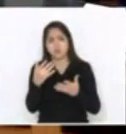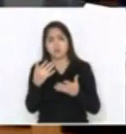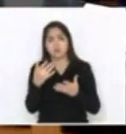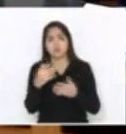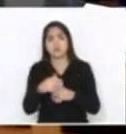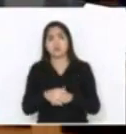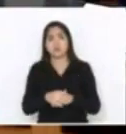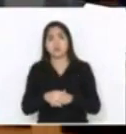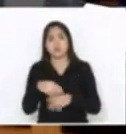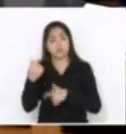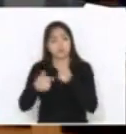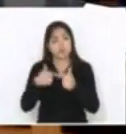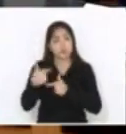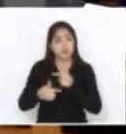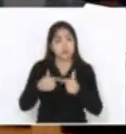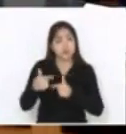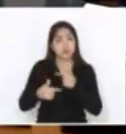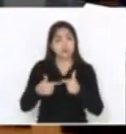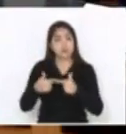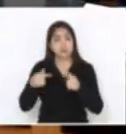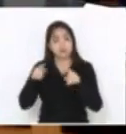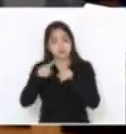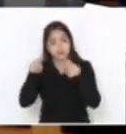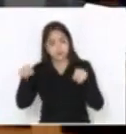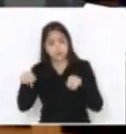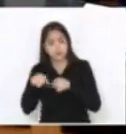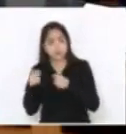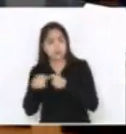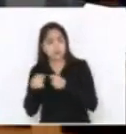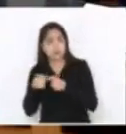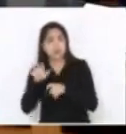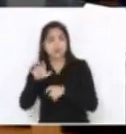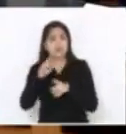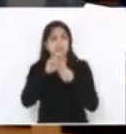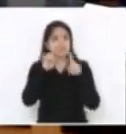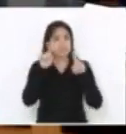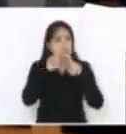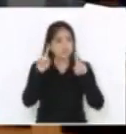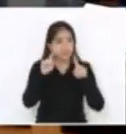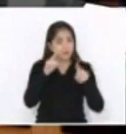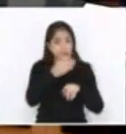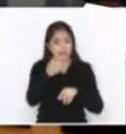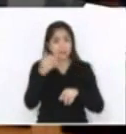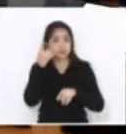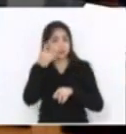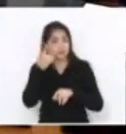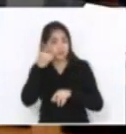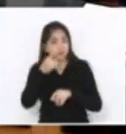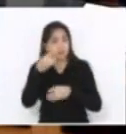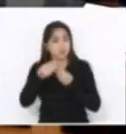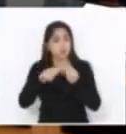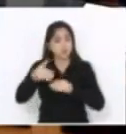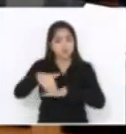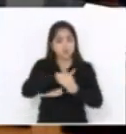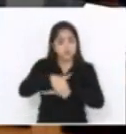trabalhando lá no meu consultório. Mas a reclamação da turma aí, sobre as estradas,